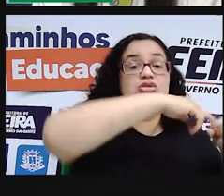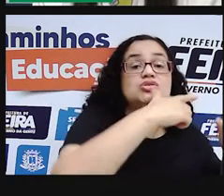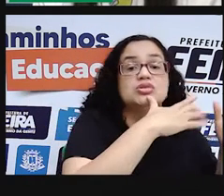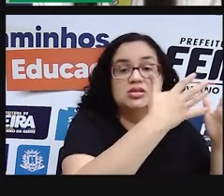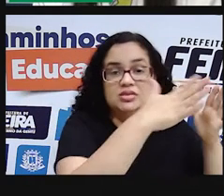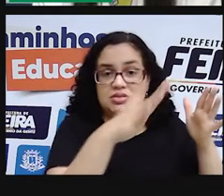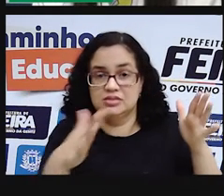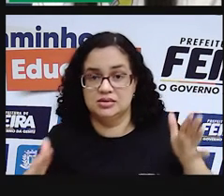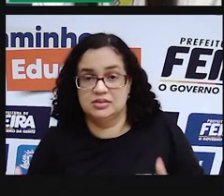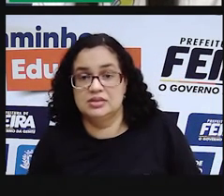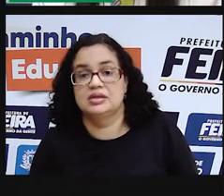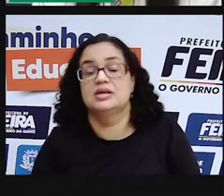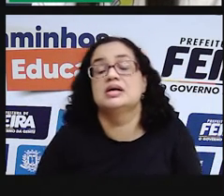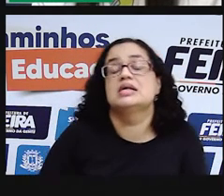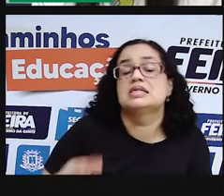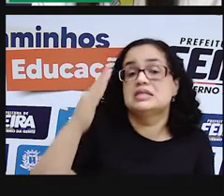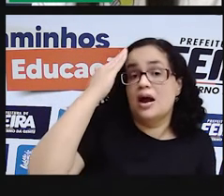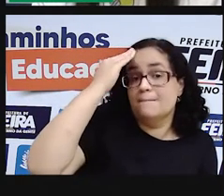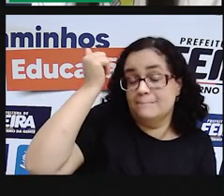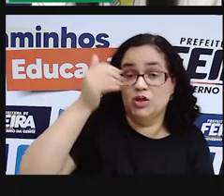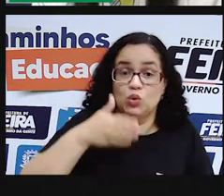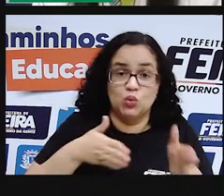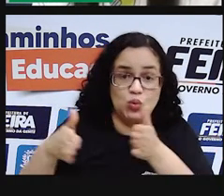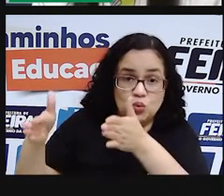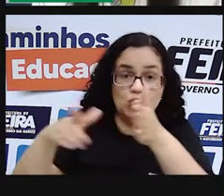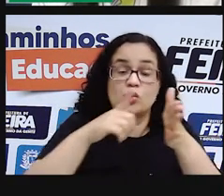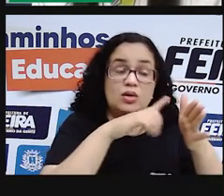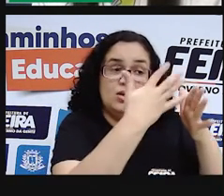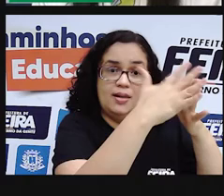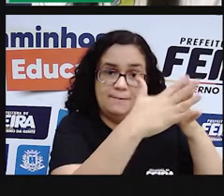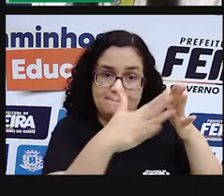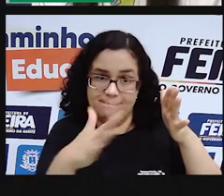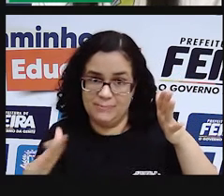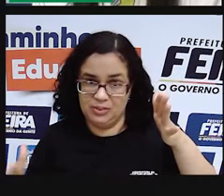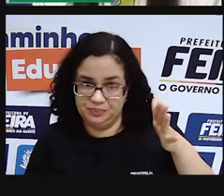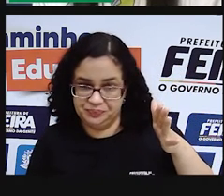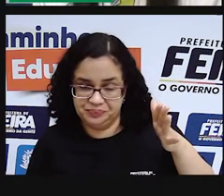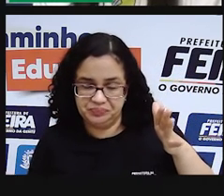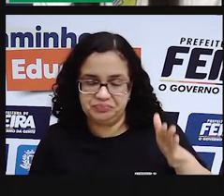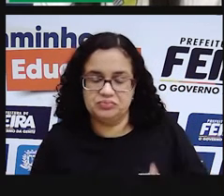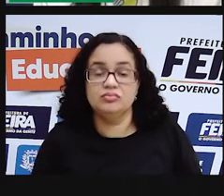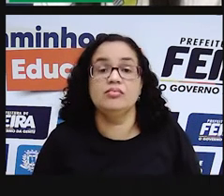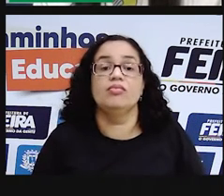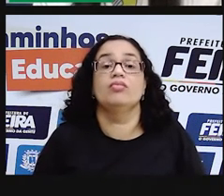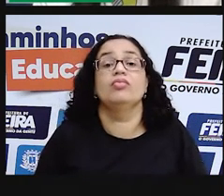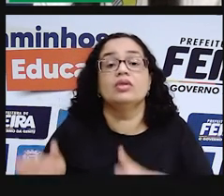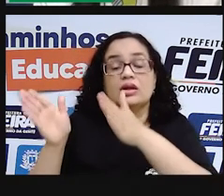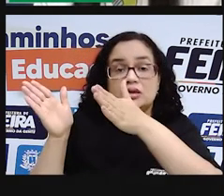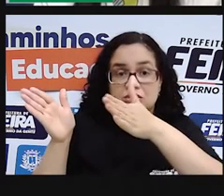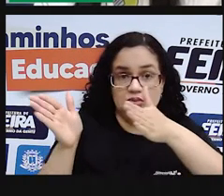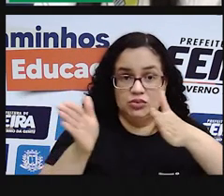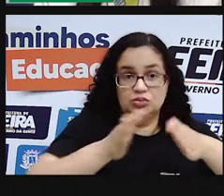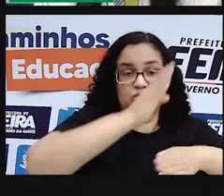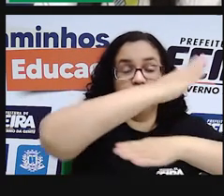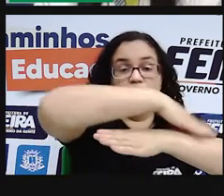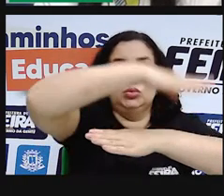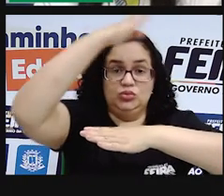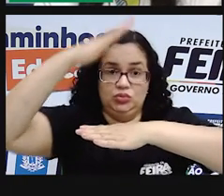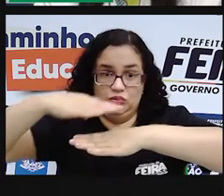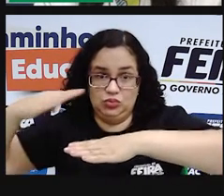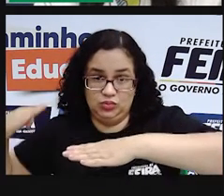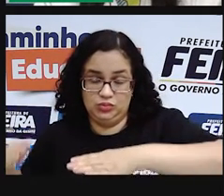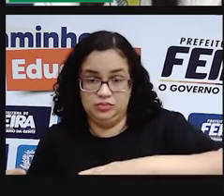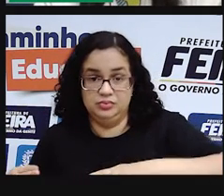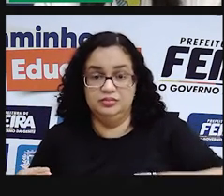porque vocês sabem que o rio deságua no mar. Ele, num espaço onde tem uma depressão, onde tem um relevo